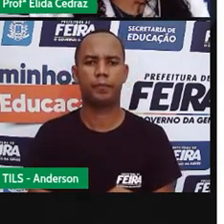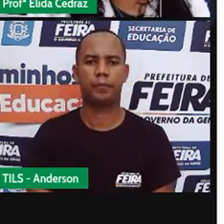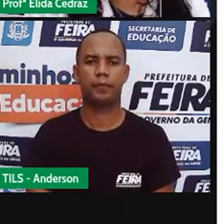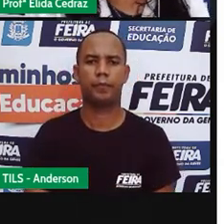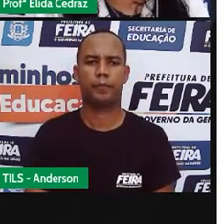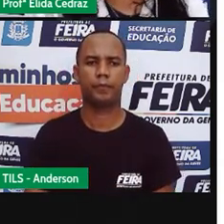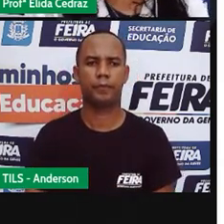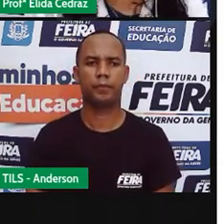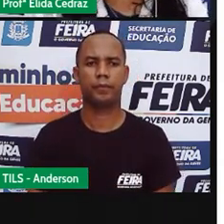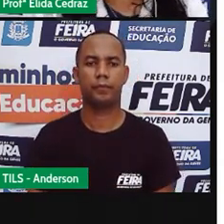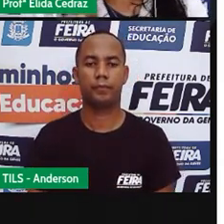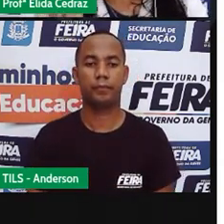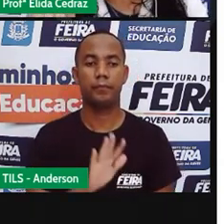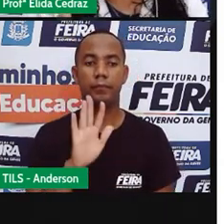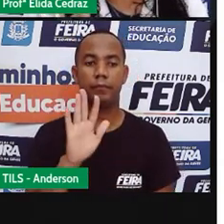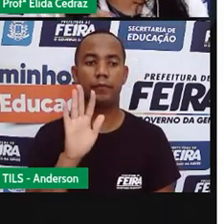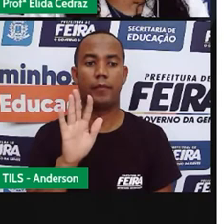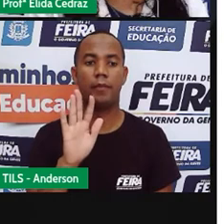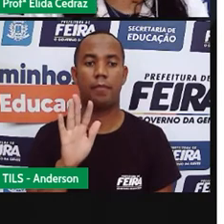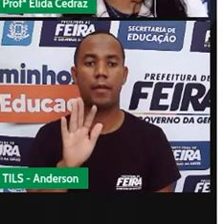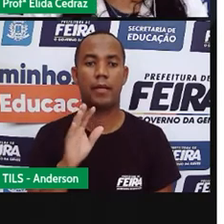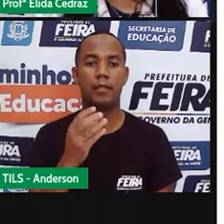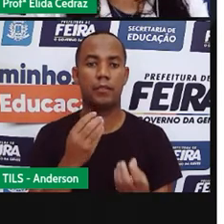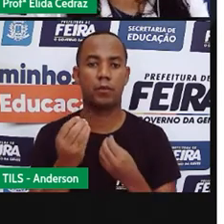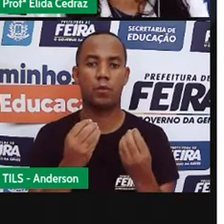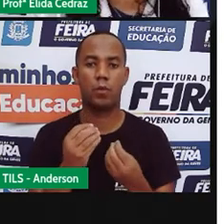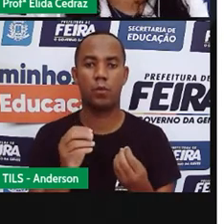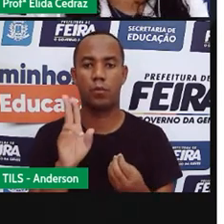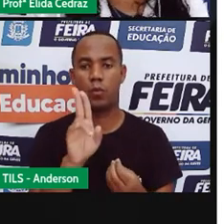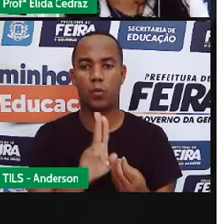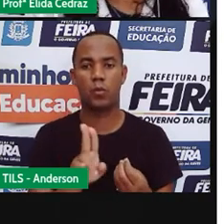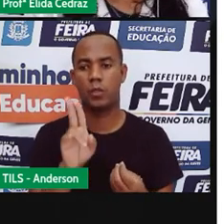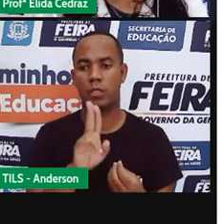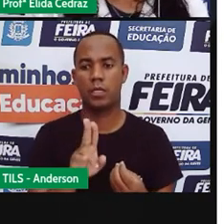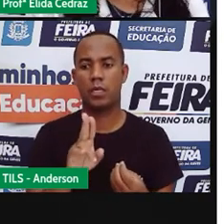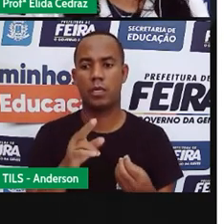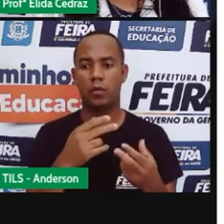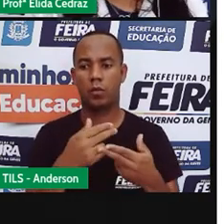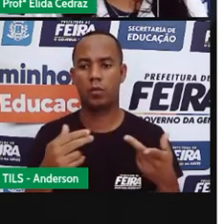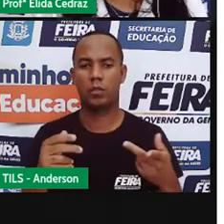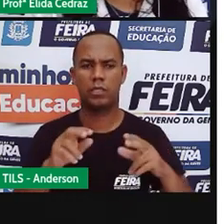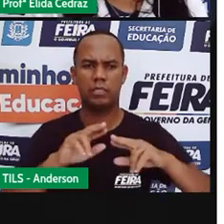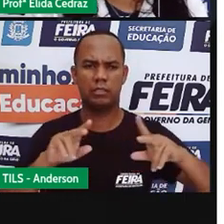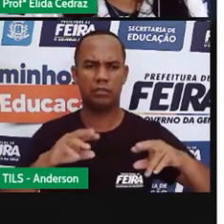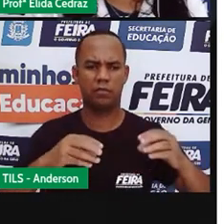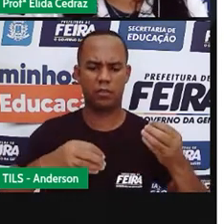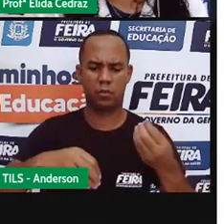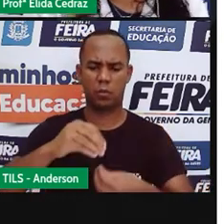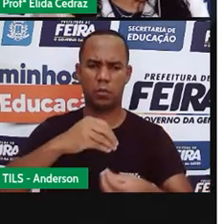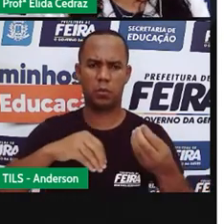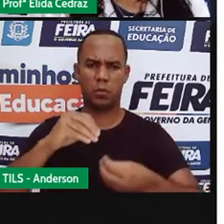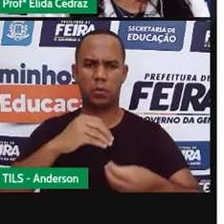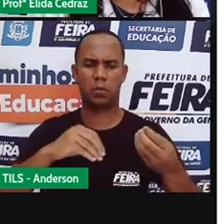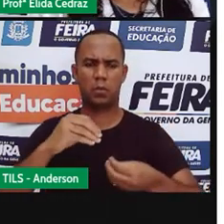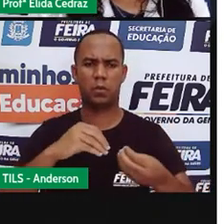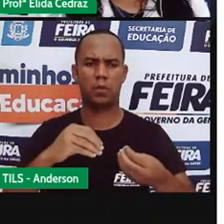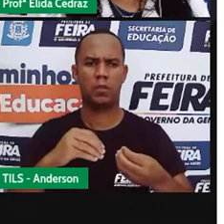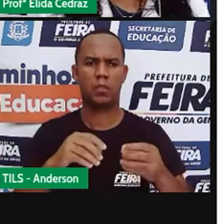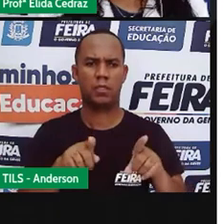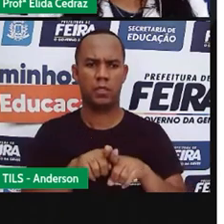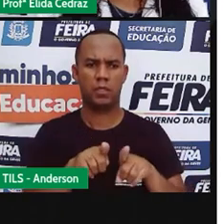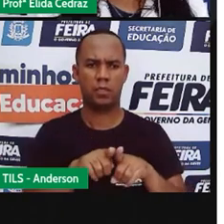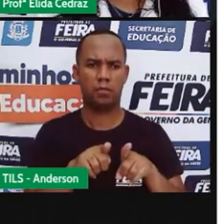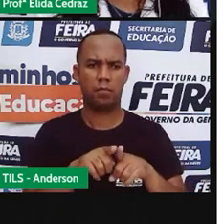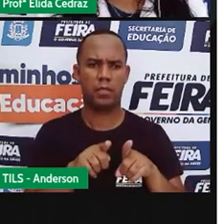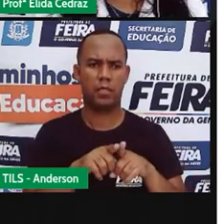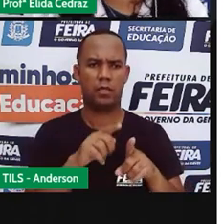para isso acontecer utiliza-se materiais recifáveis e de menor impacto ambiental como as madeiras